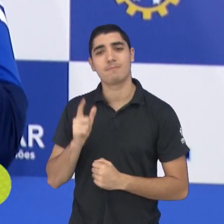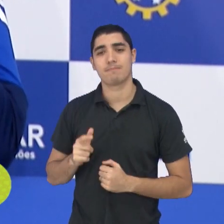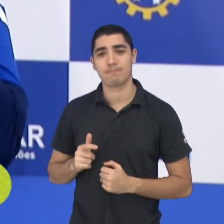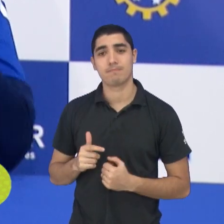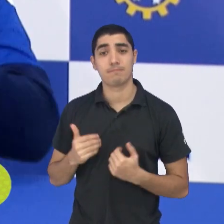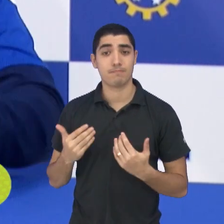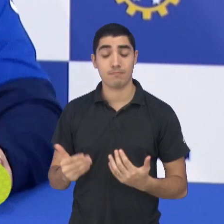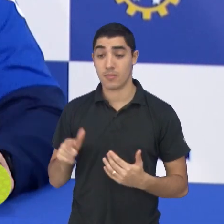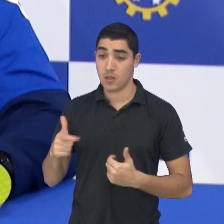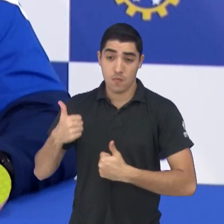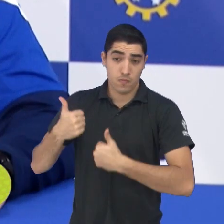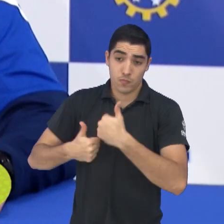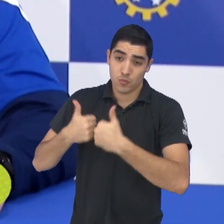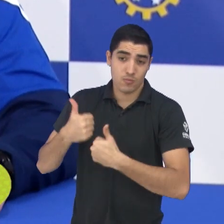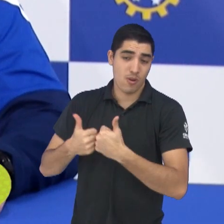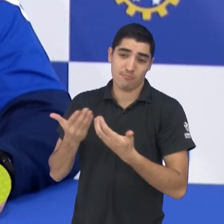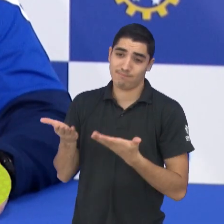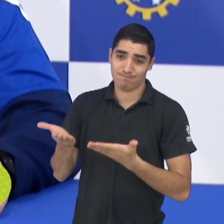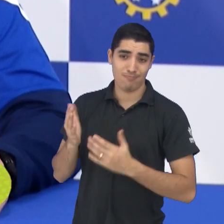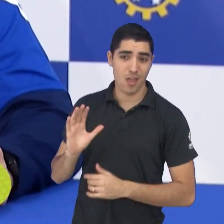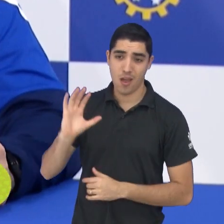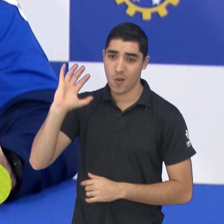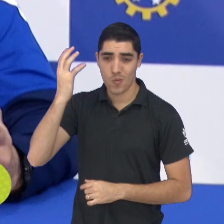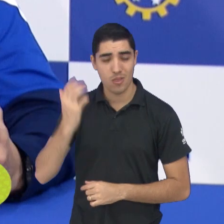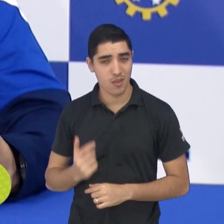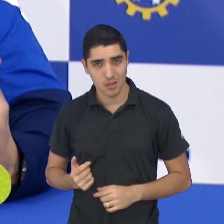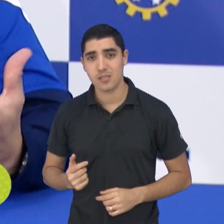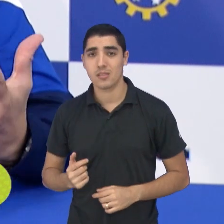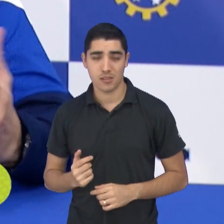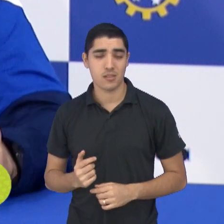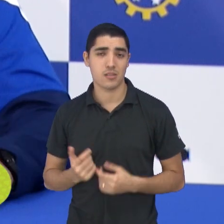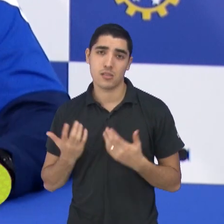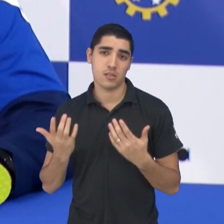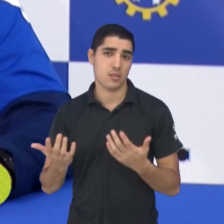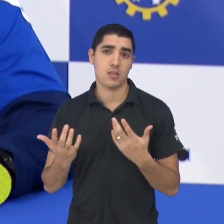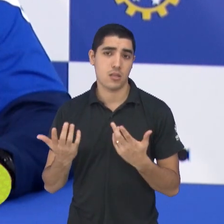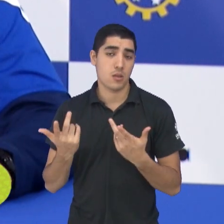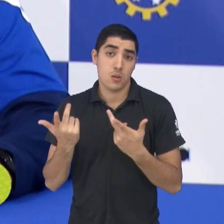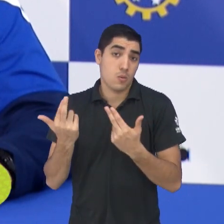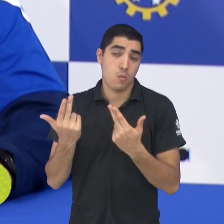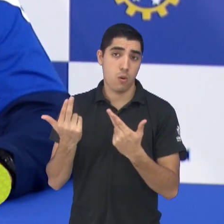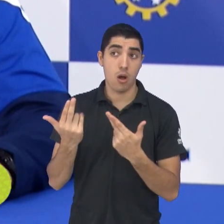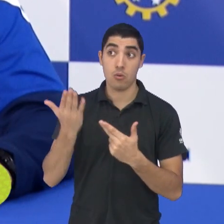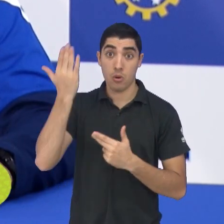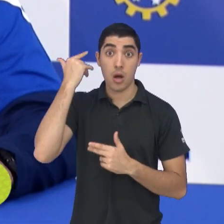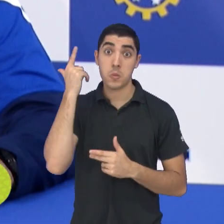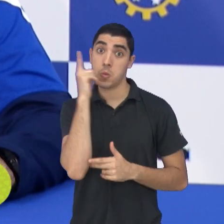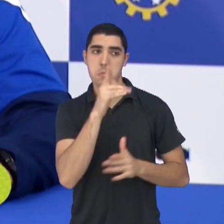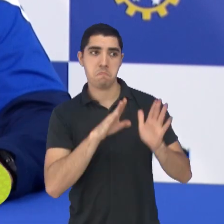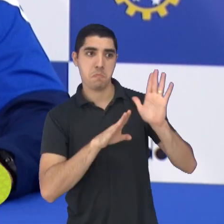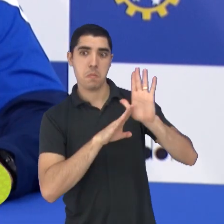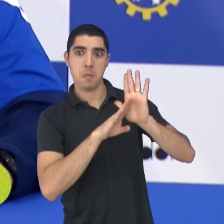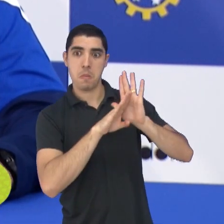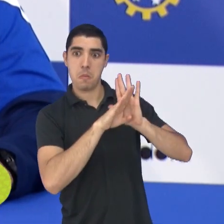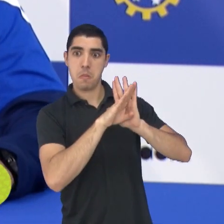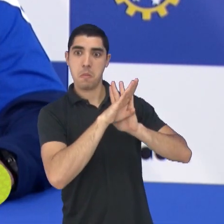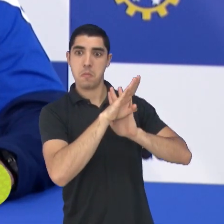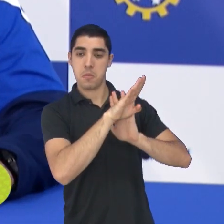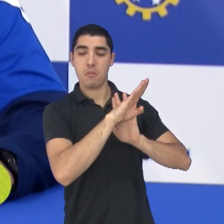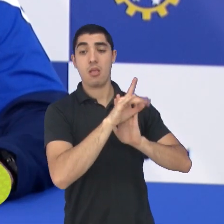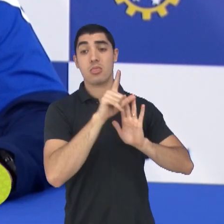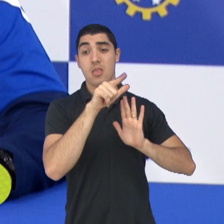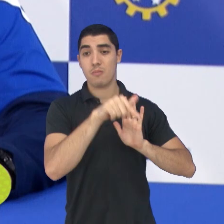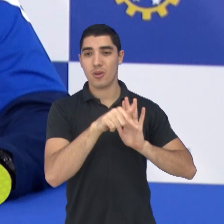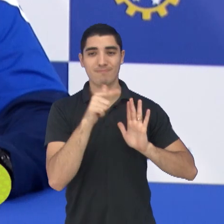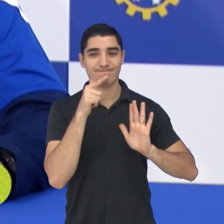O futebol tem dessas, né? Do mesmo jeito que a gente teve um pico bom, a gente não conseguiu